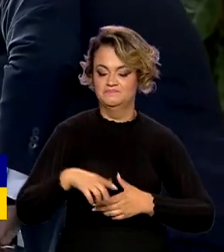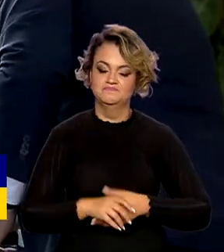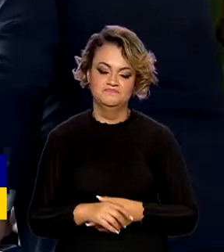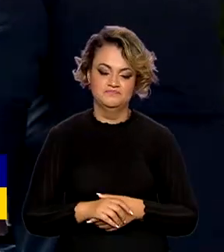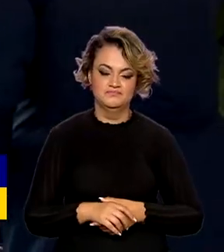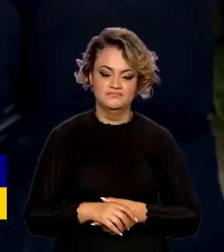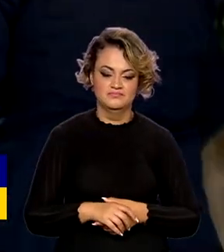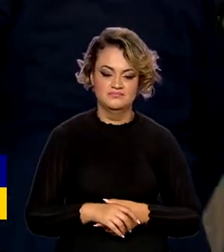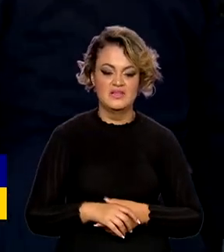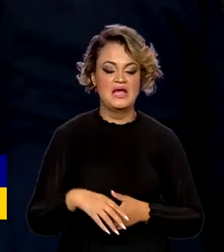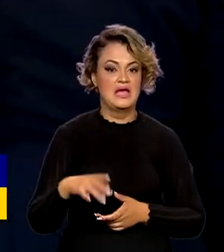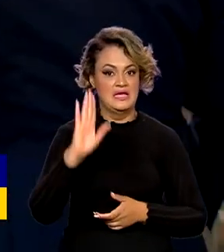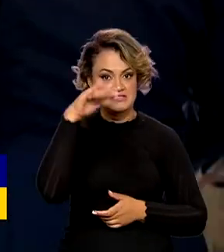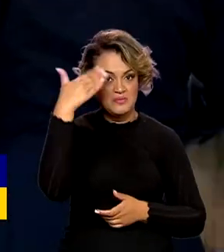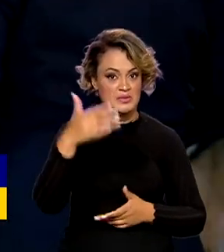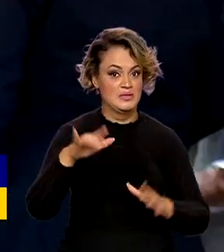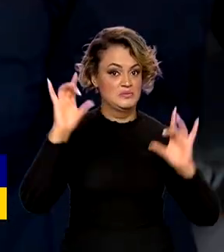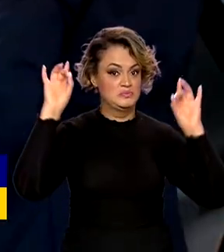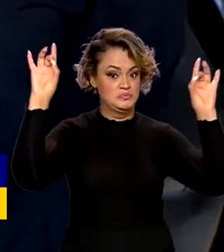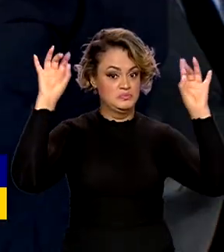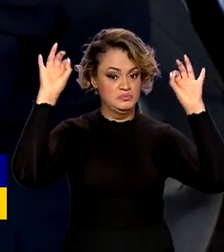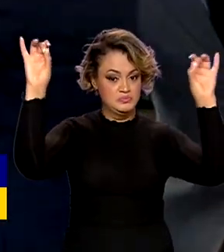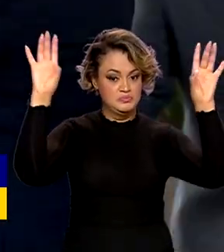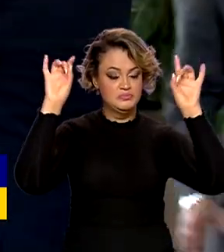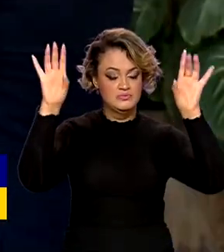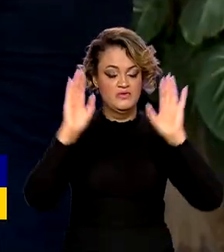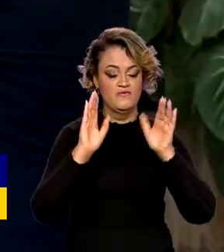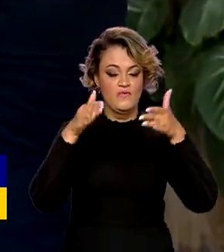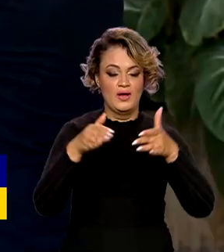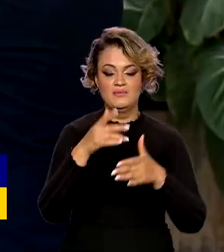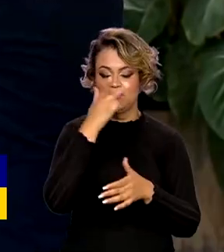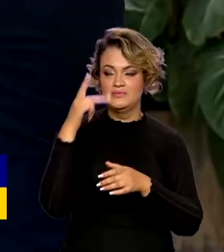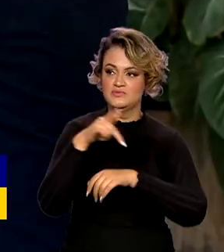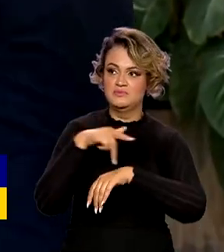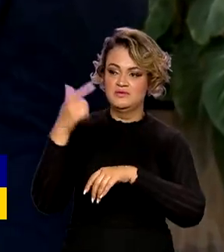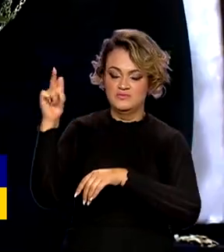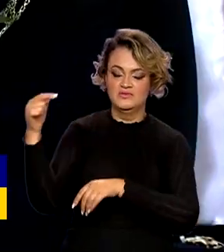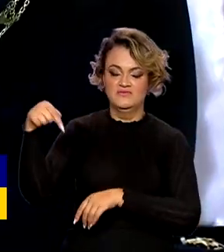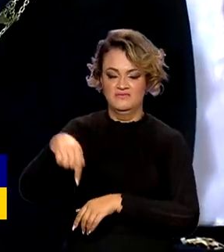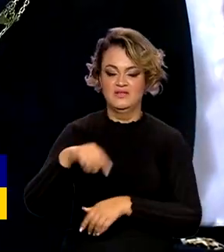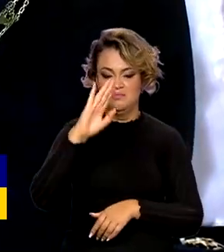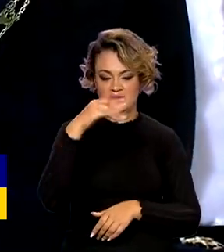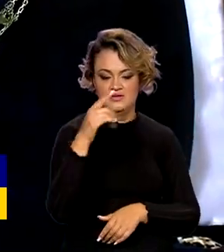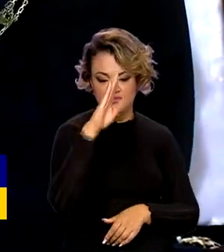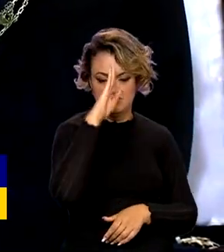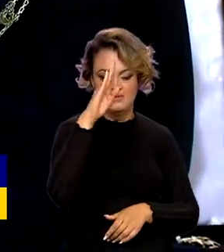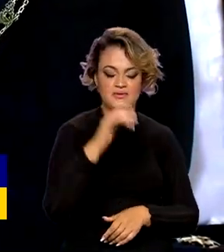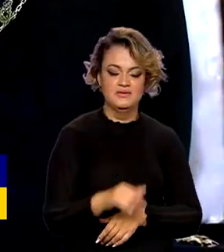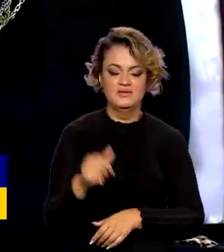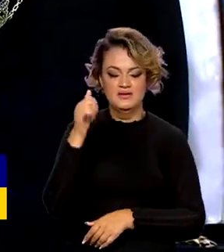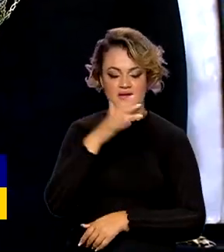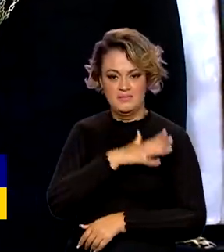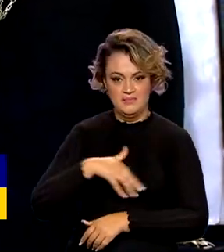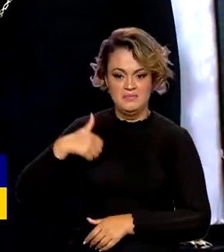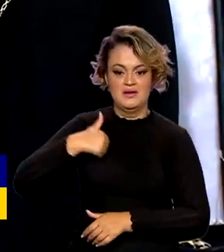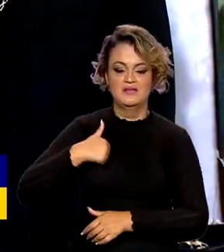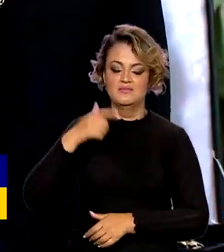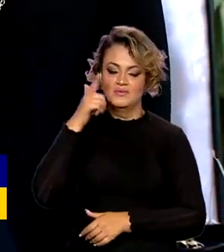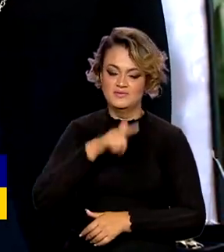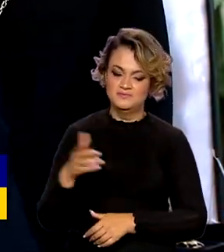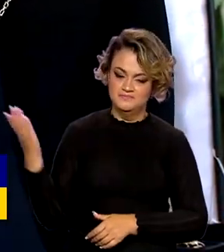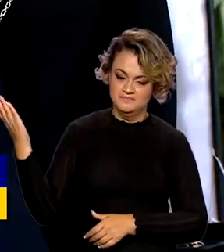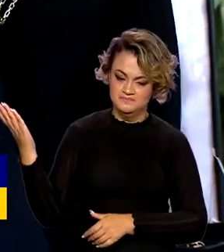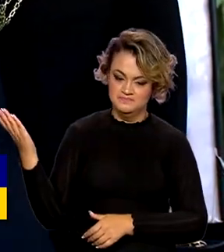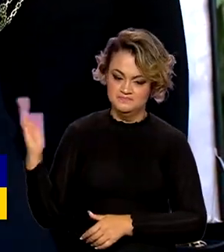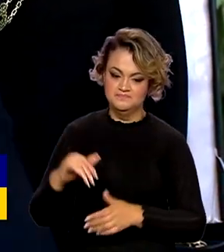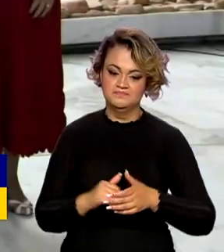Sul, a mais alta condecoração brasileira atribuída a cidadãos estrangeiros. E a primeira-dama, Yannes, recebeu